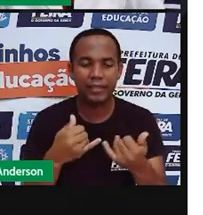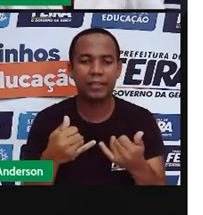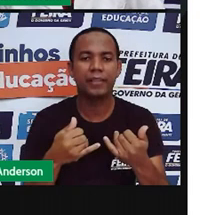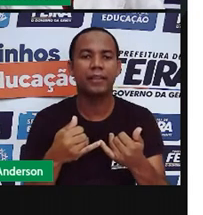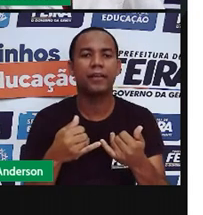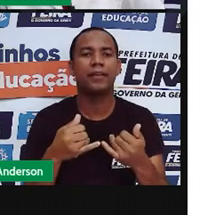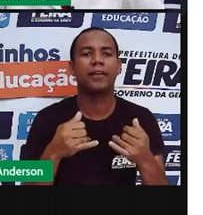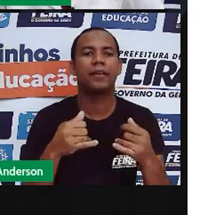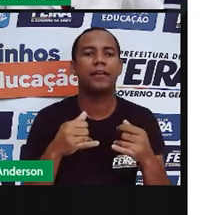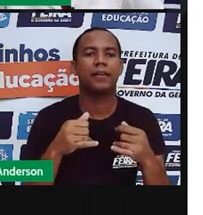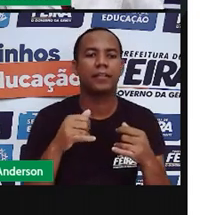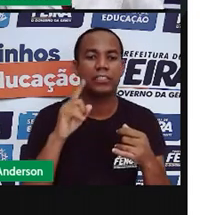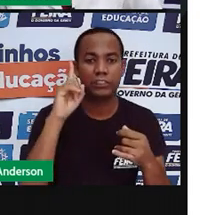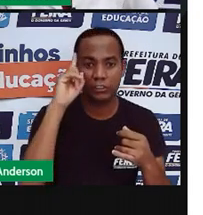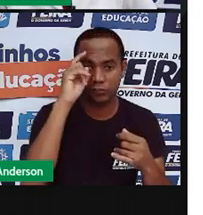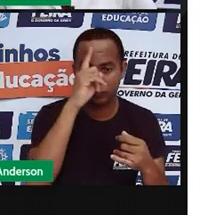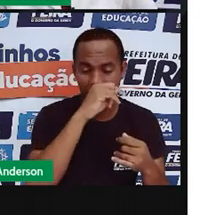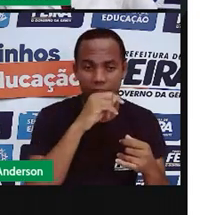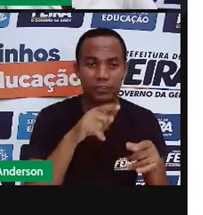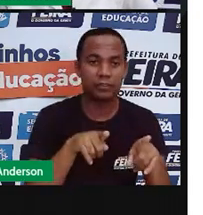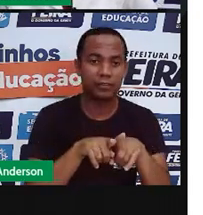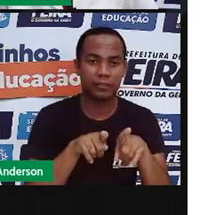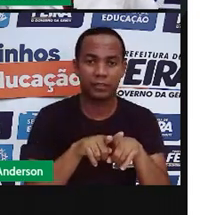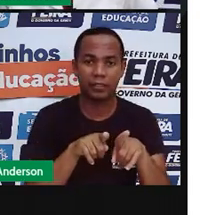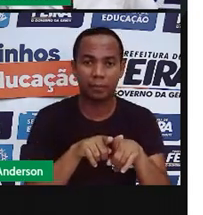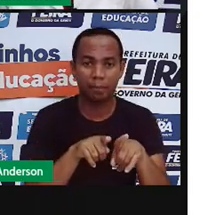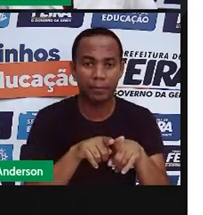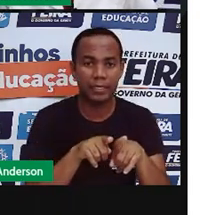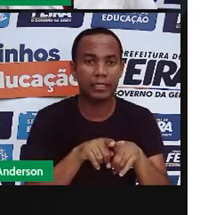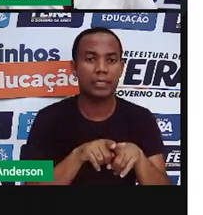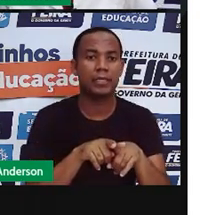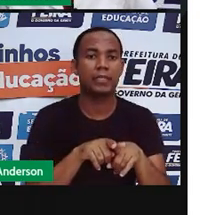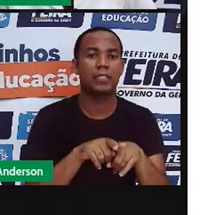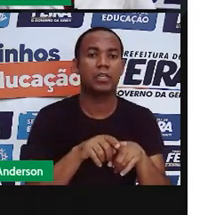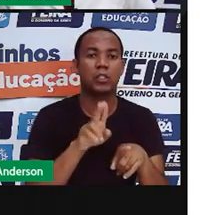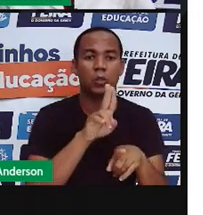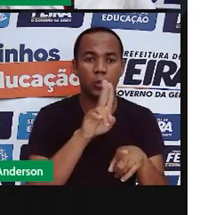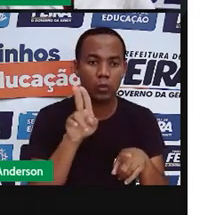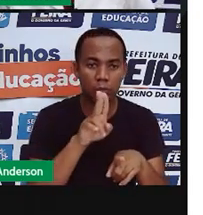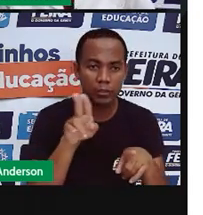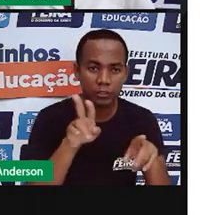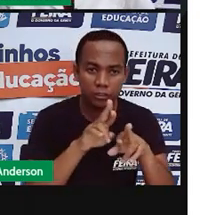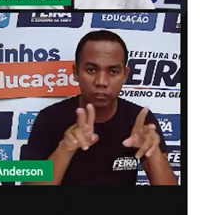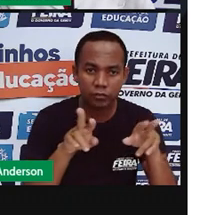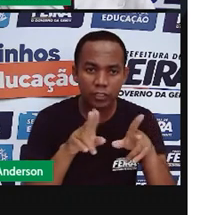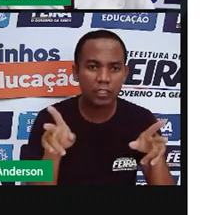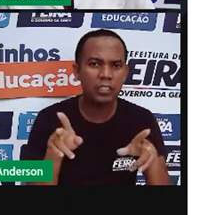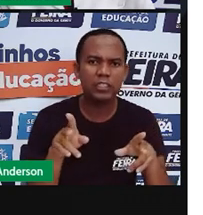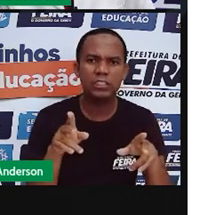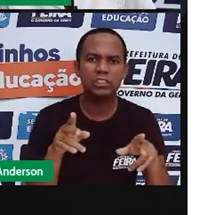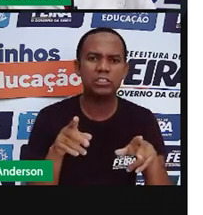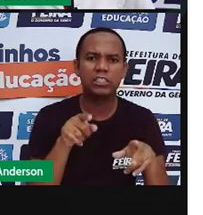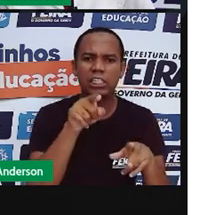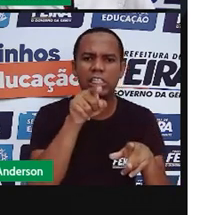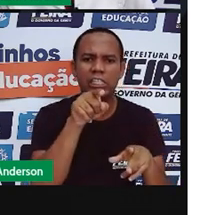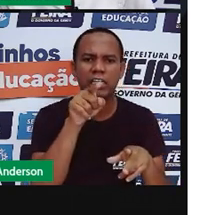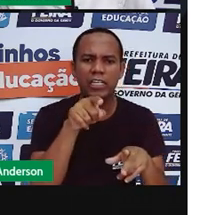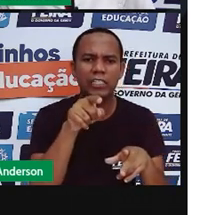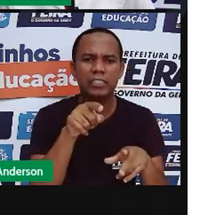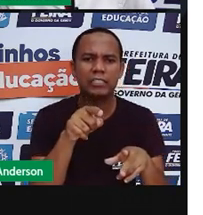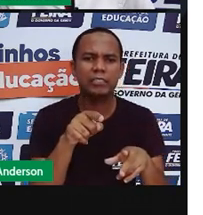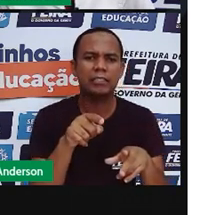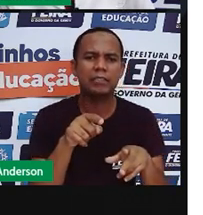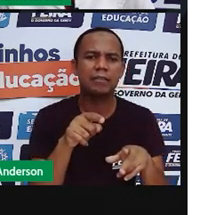Três Marias, Jogo do Osso. É considerado, na verdade, Anderson, o jogo mais antigo. Porque